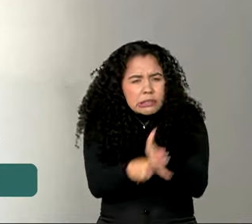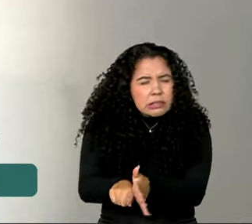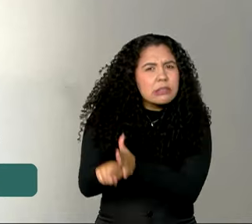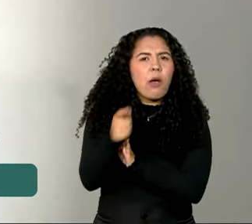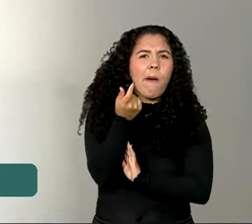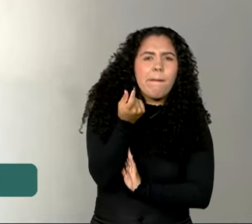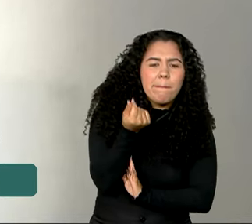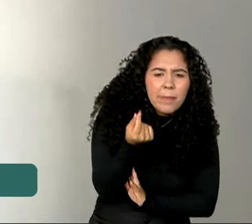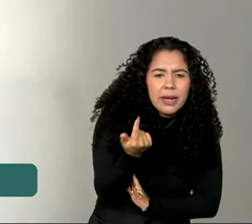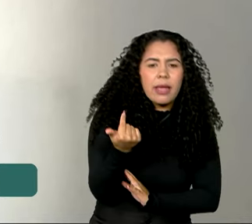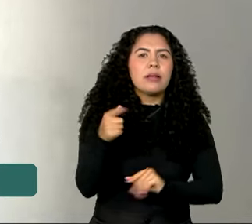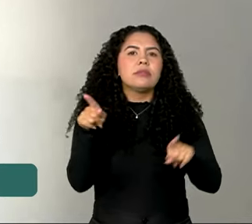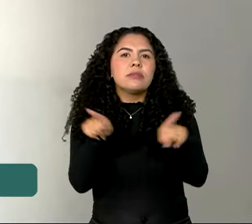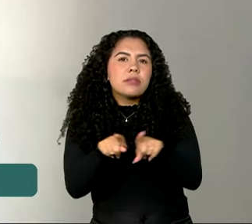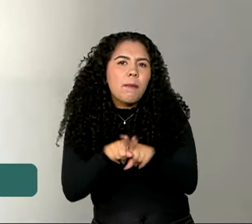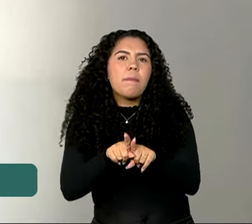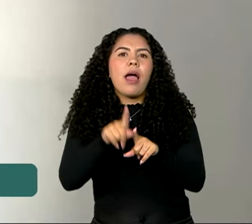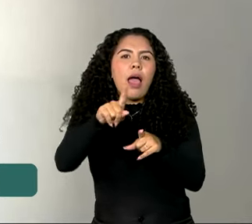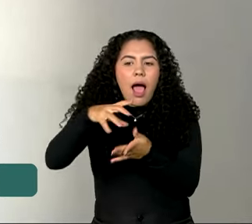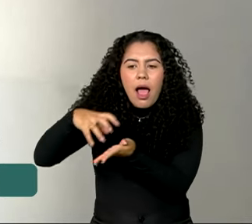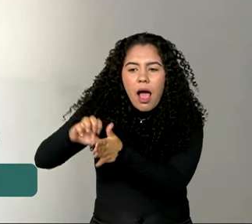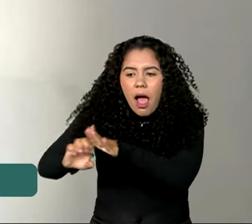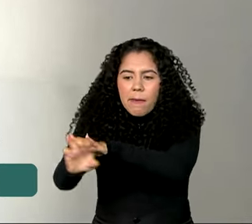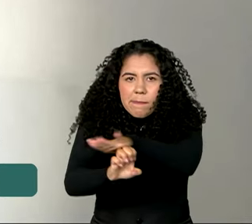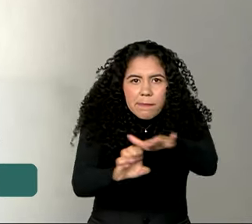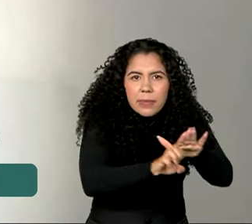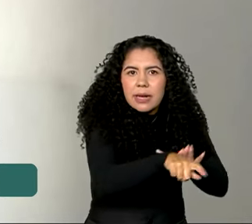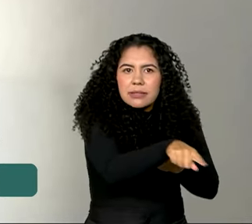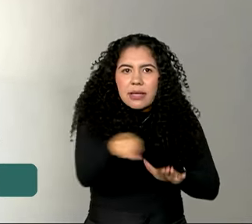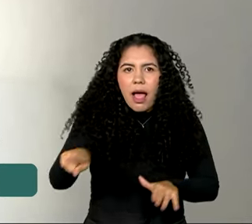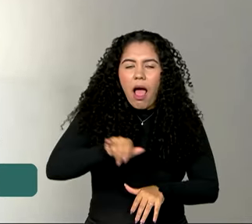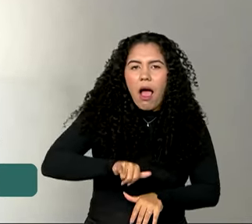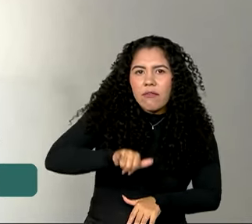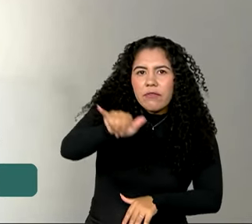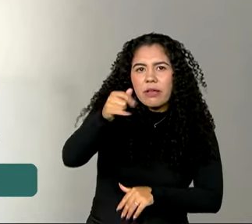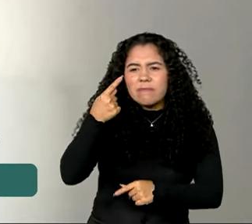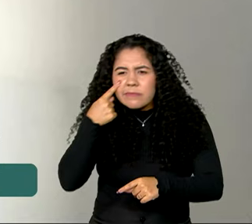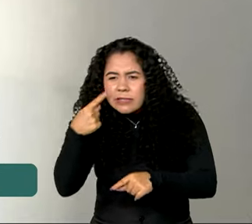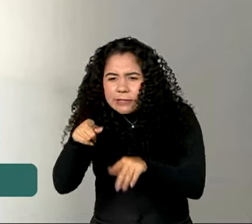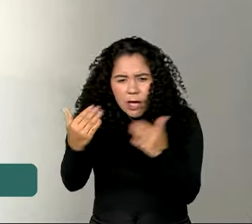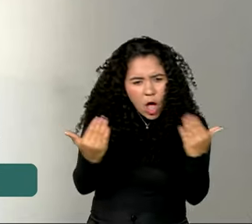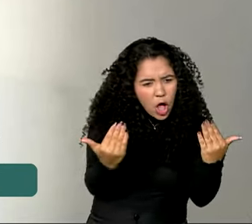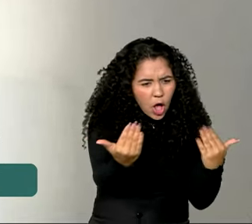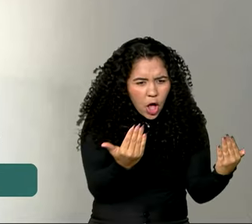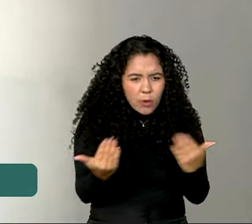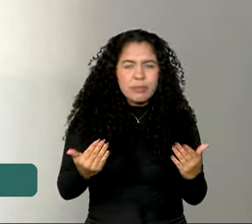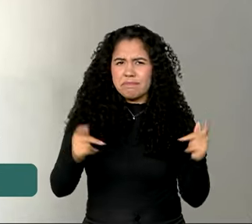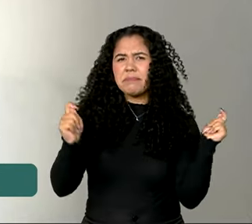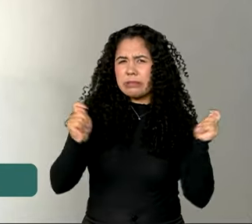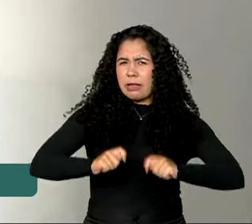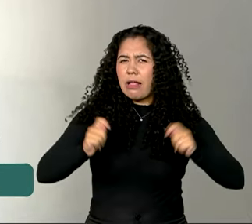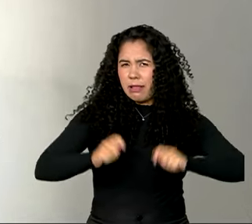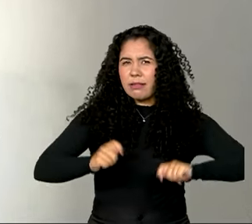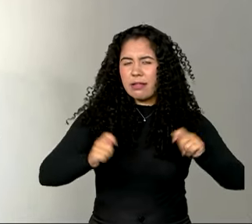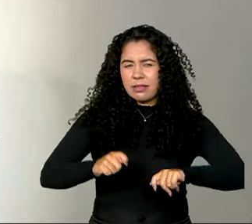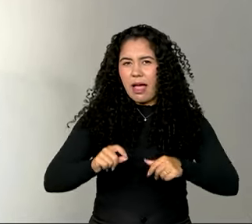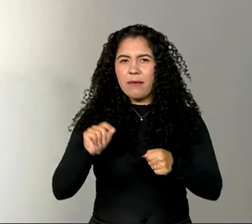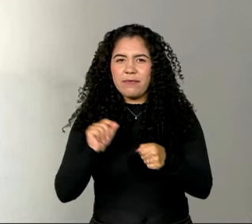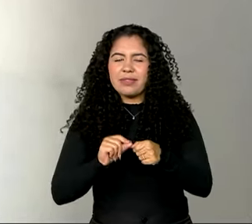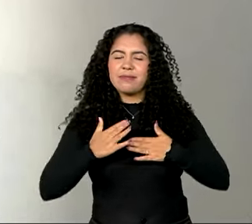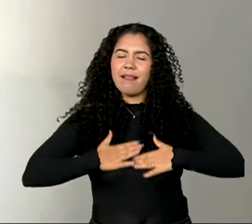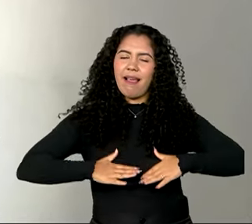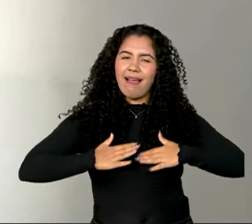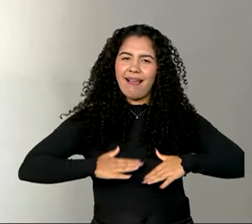as agências, pesquisando o destino que você vai, dá para ser feito de uma forma mais tranquila